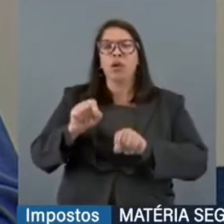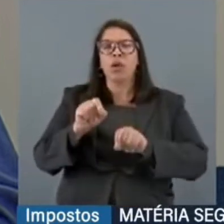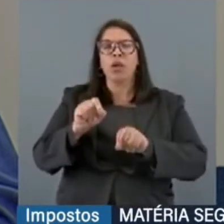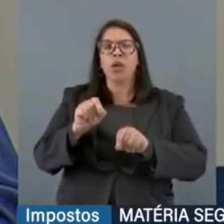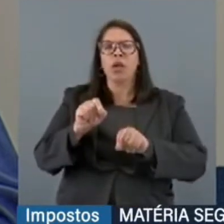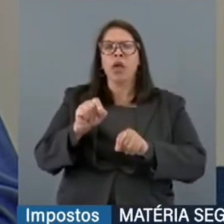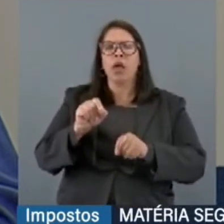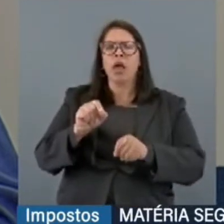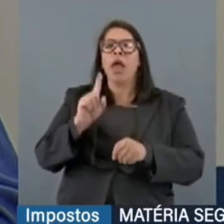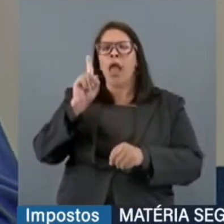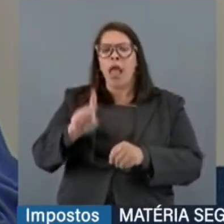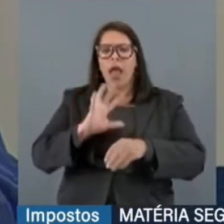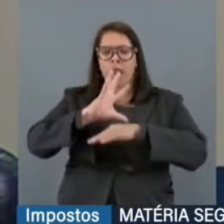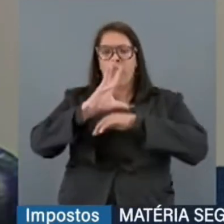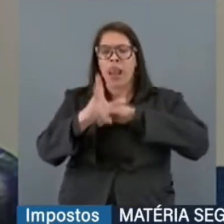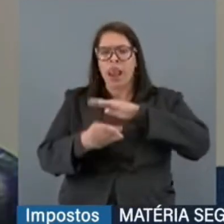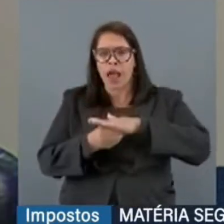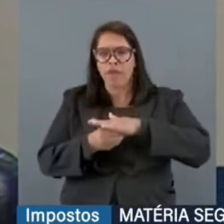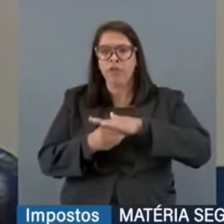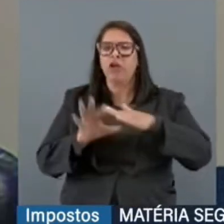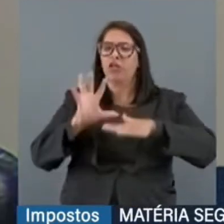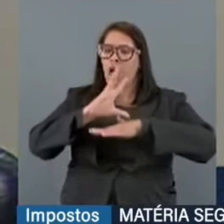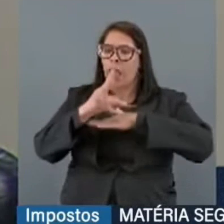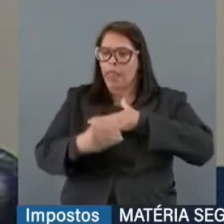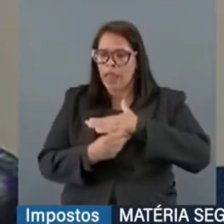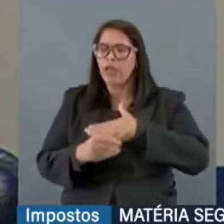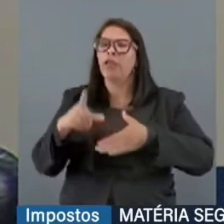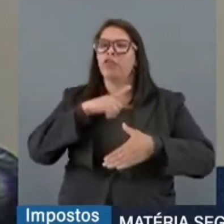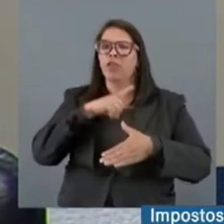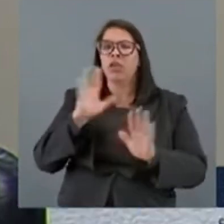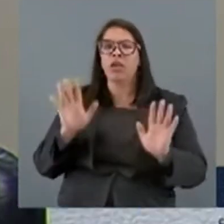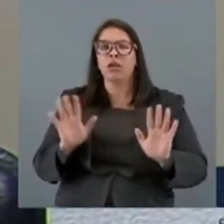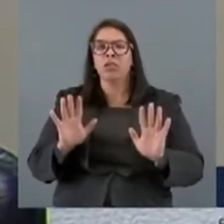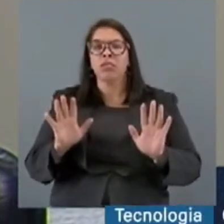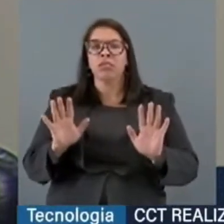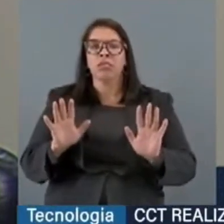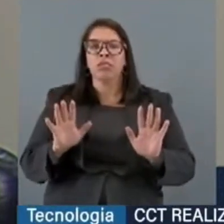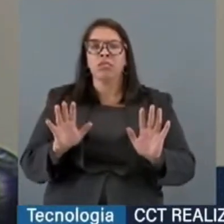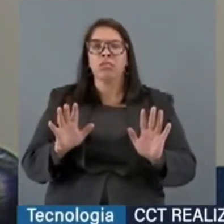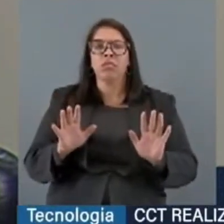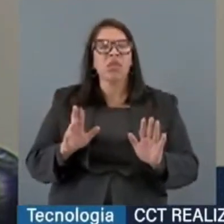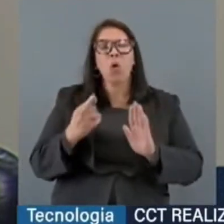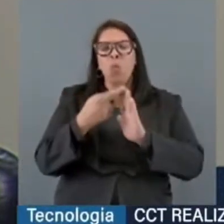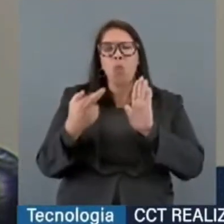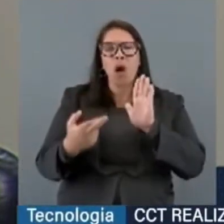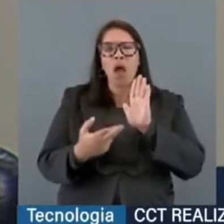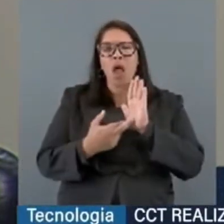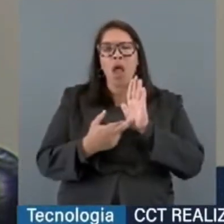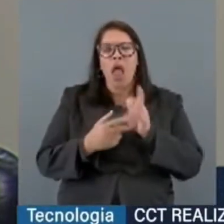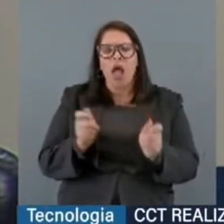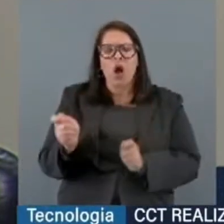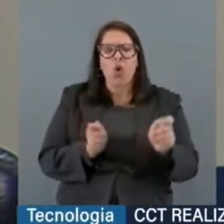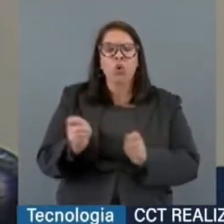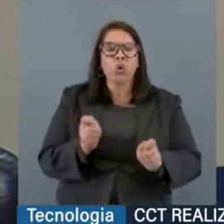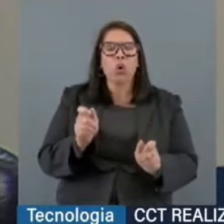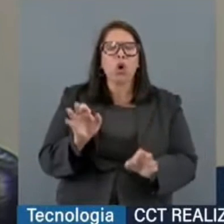etiqueta de Lava Jato. Então, isso não é, para mim, um critério para um controle